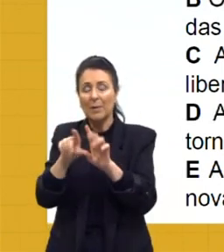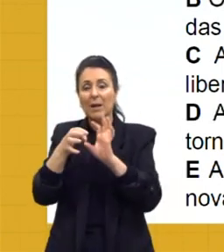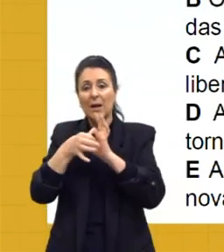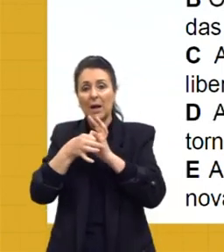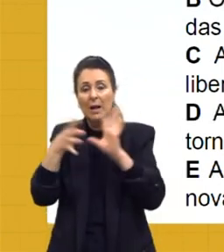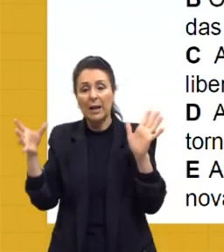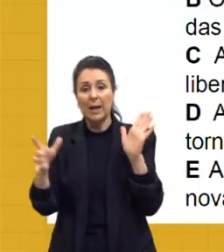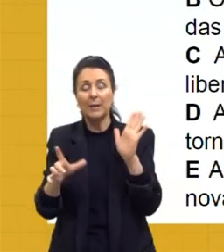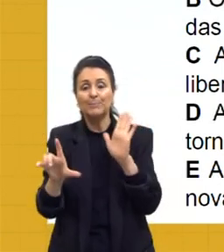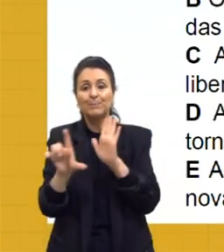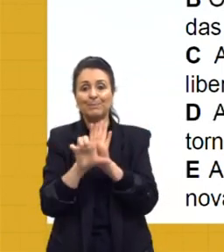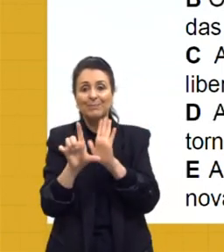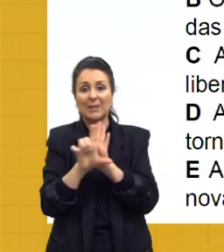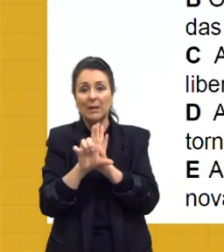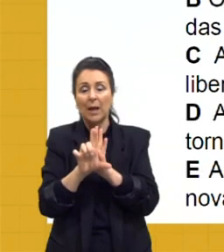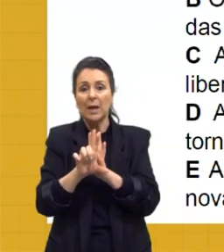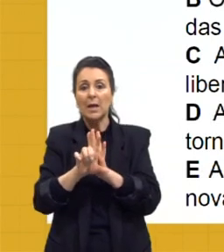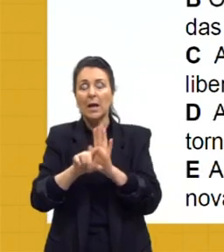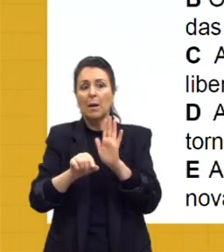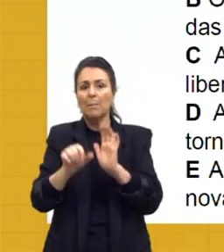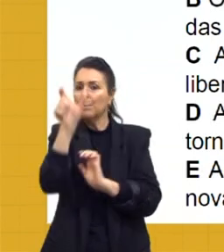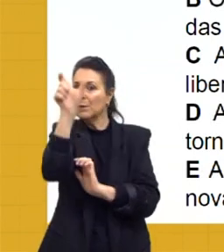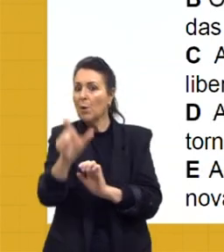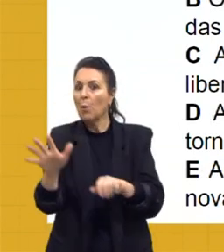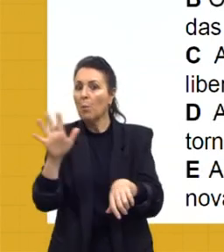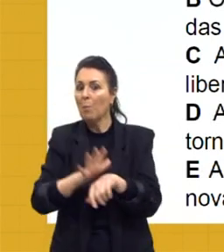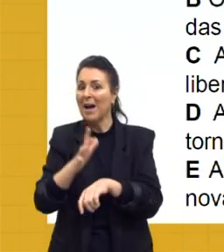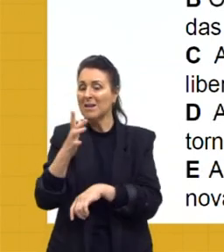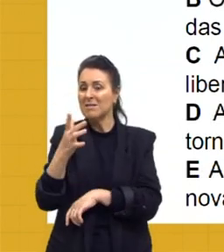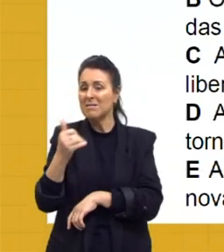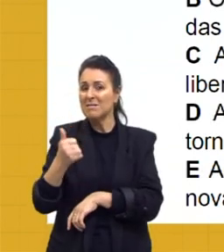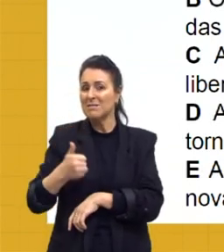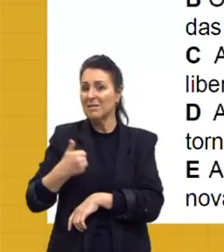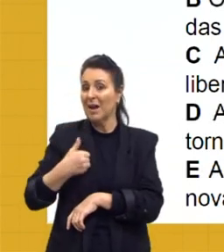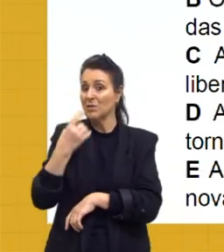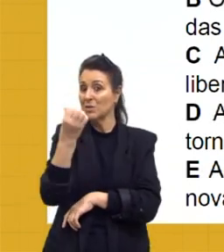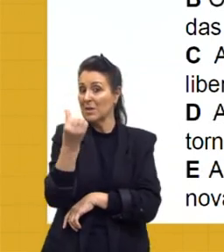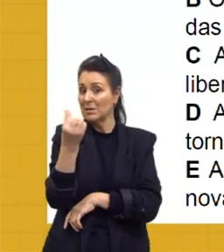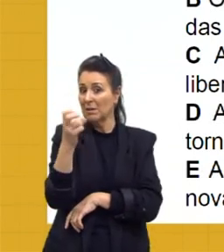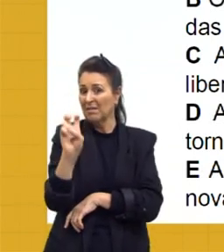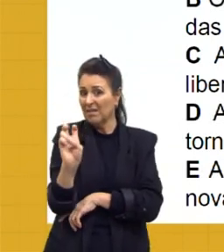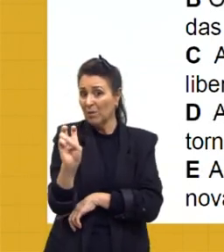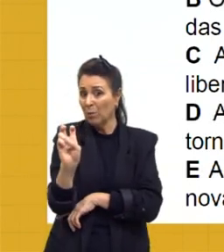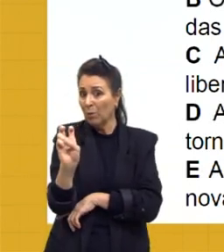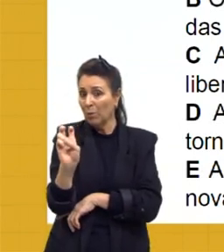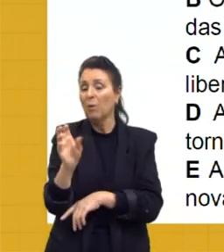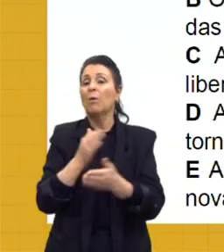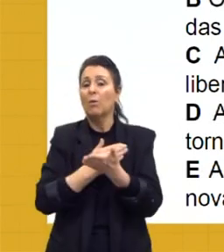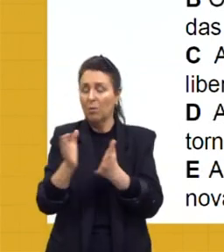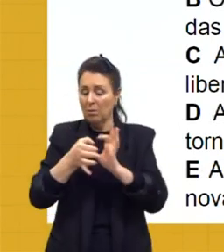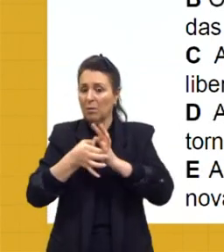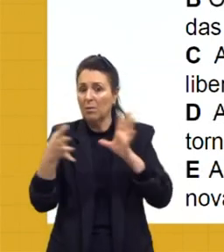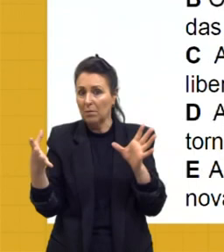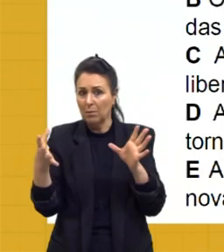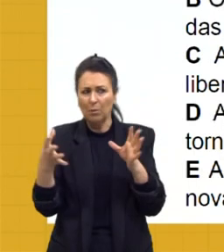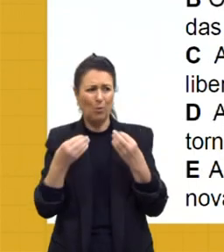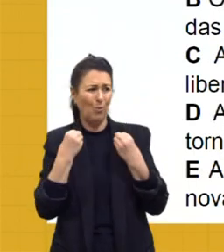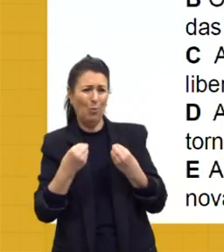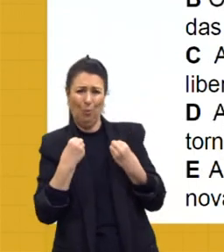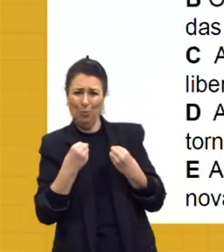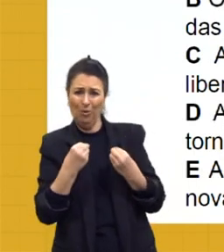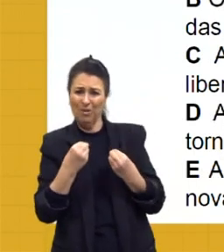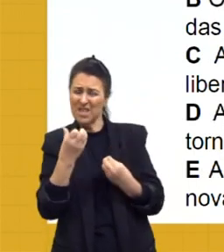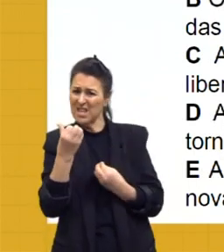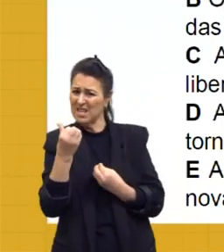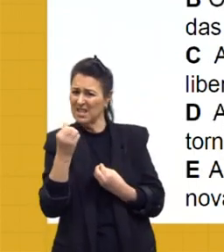para os escravos maiores de 60 anos, uma lei muito criticada. Libertar a pessoa só quando ela chegasse aos 60 anos.